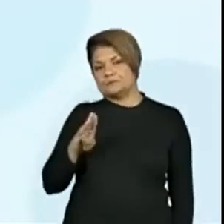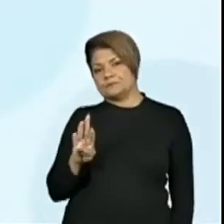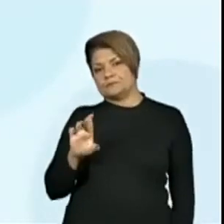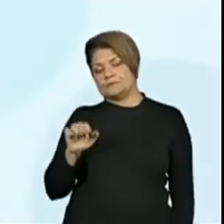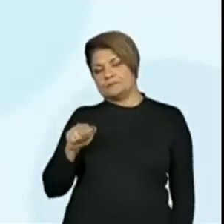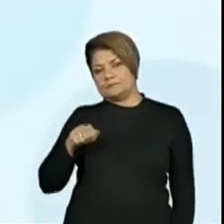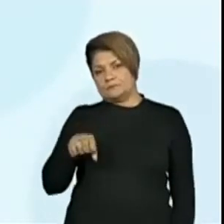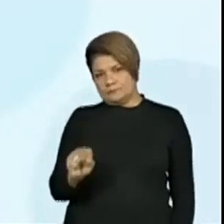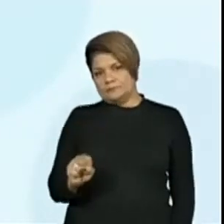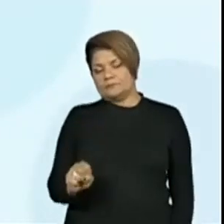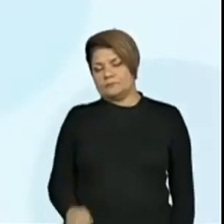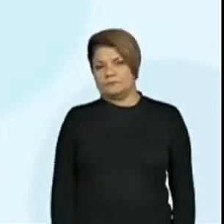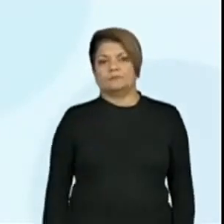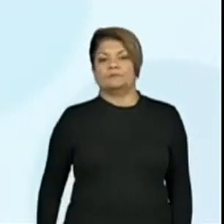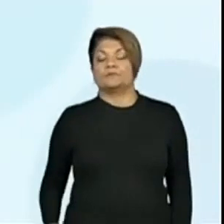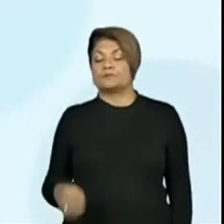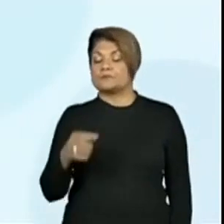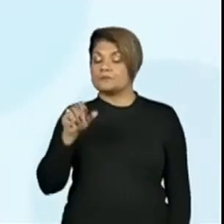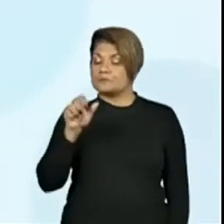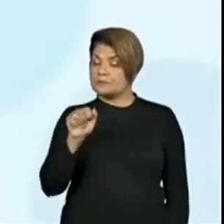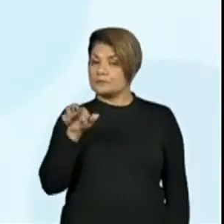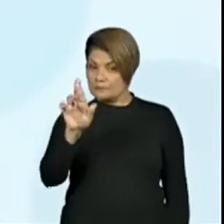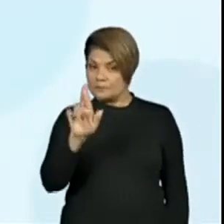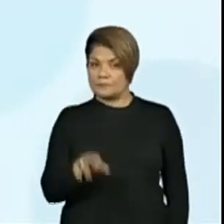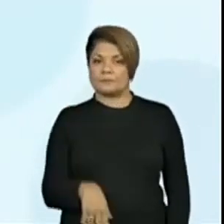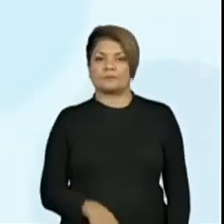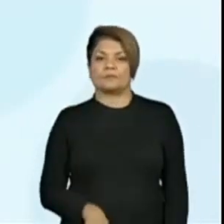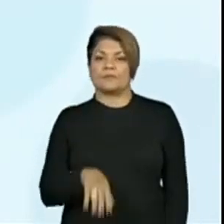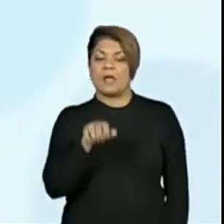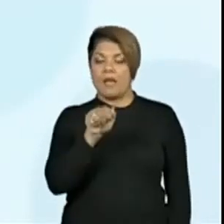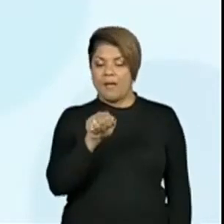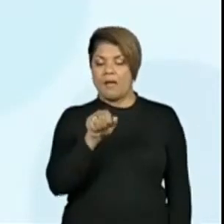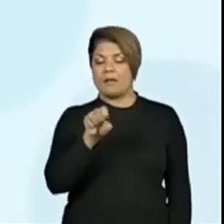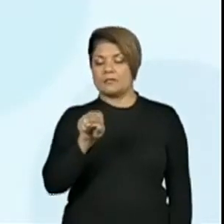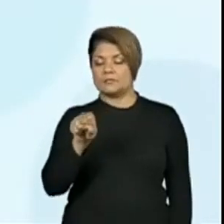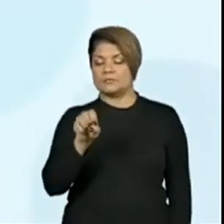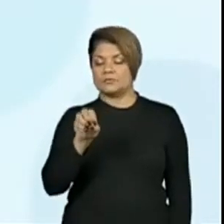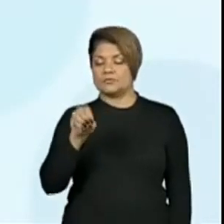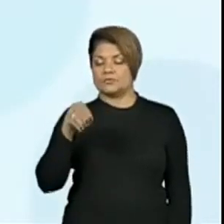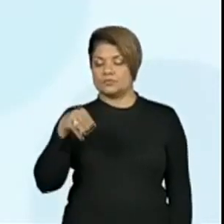Assombrar. Que é uma diferença nessa versão. Vou colocar Assombrar, paz lá, né?